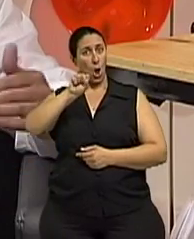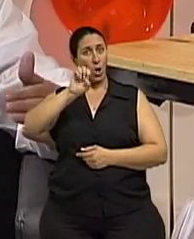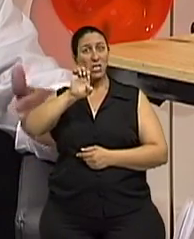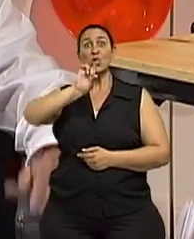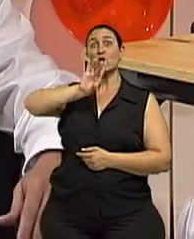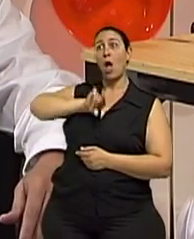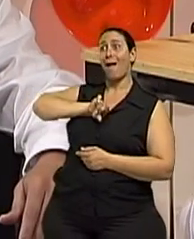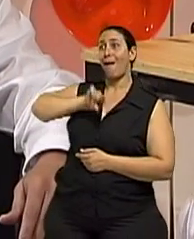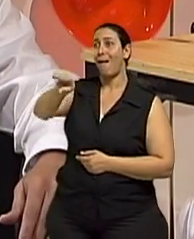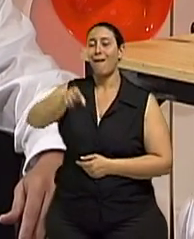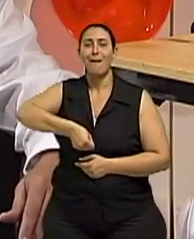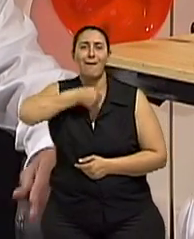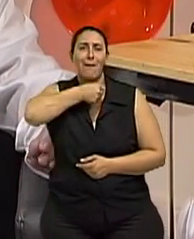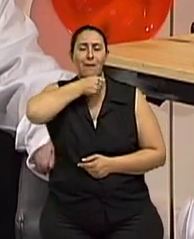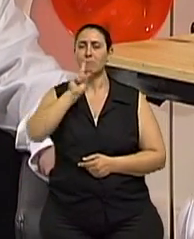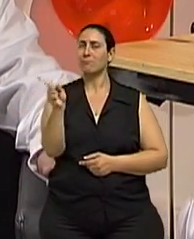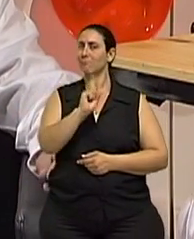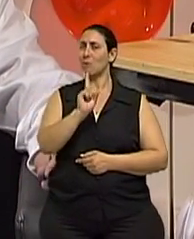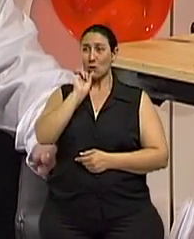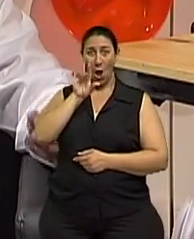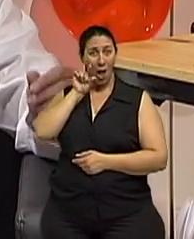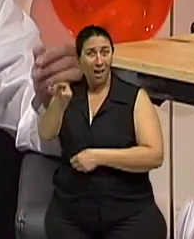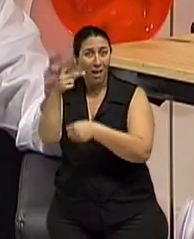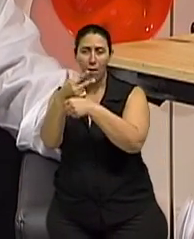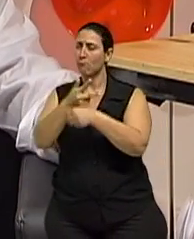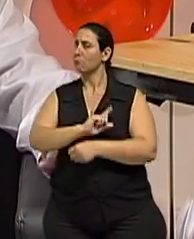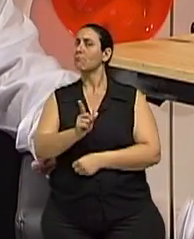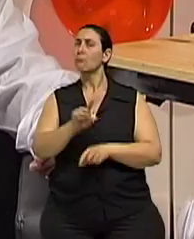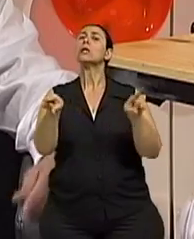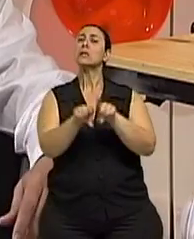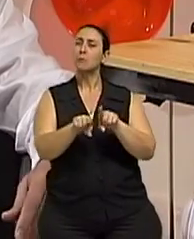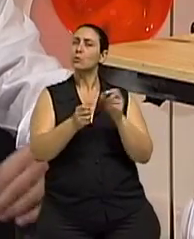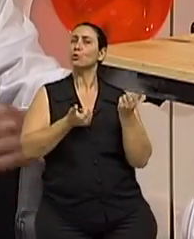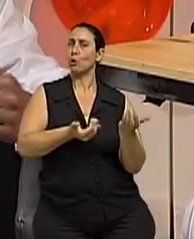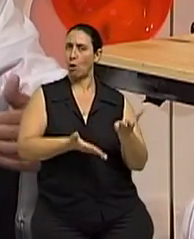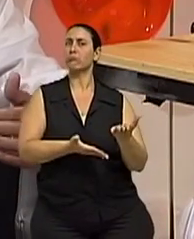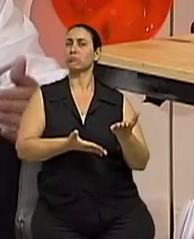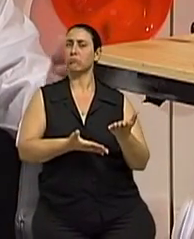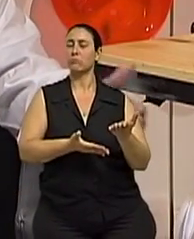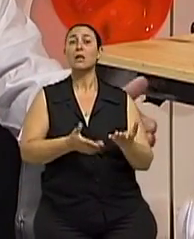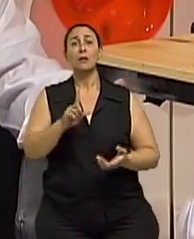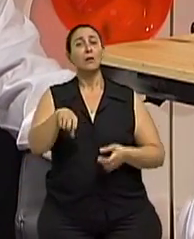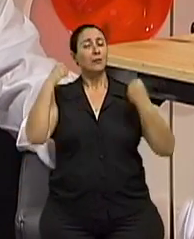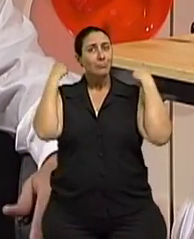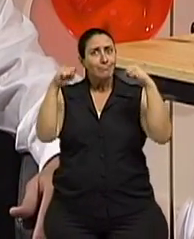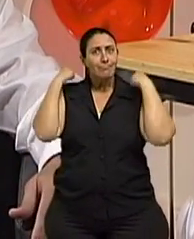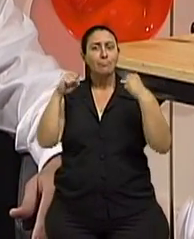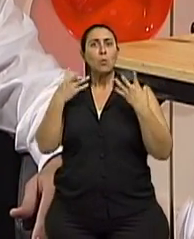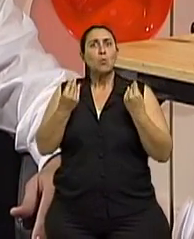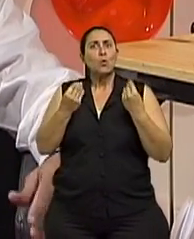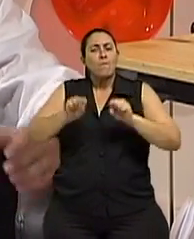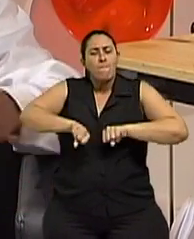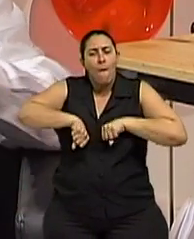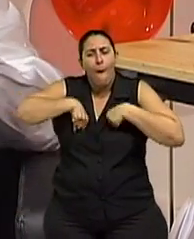Ela pode acontecer em pacientes mais jovens. Não só a atividade física, também intensa, pode levar a esse desgaste,